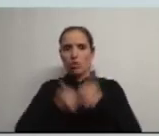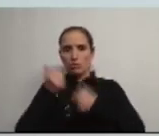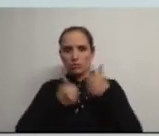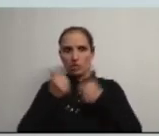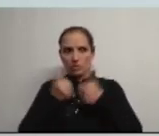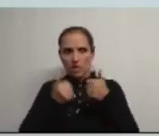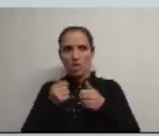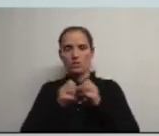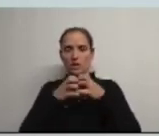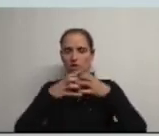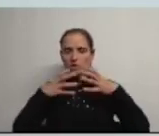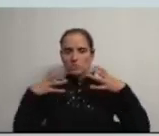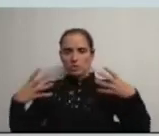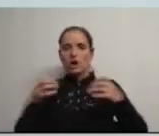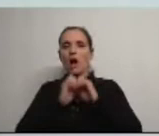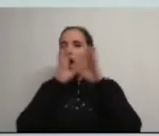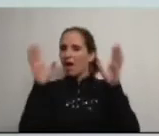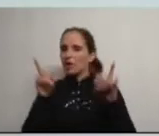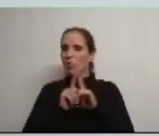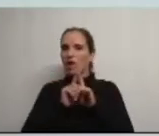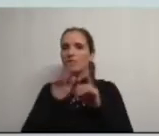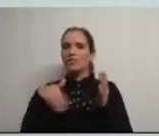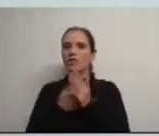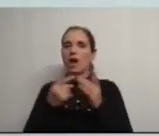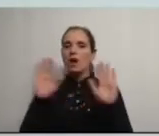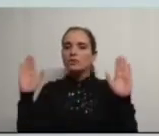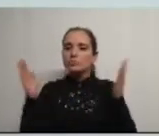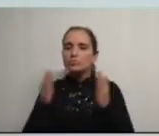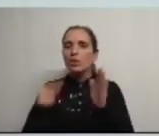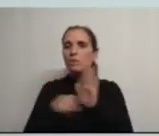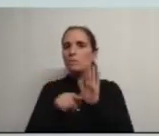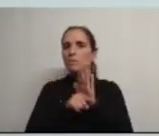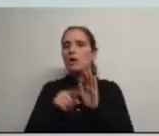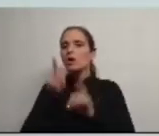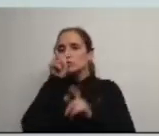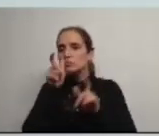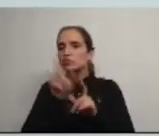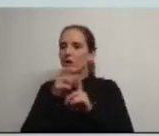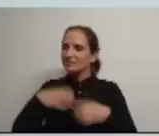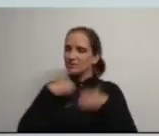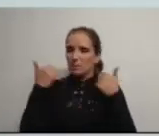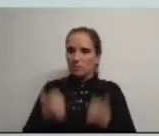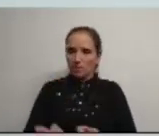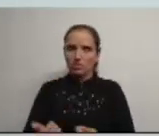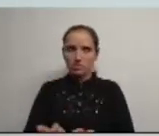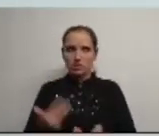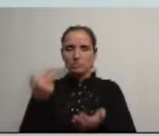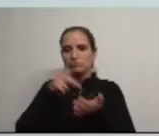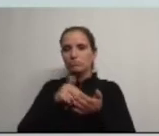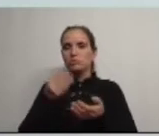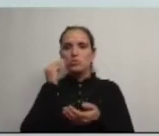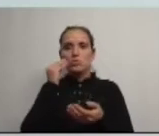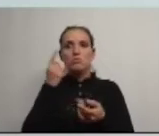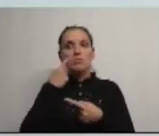e do crescimento está claramente a colocar em pleno de menor importância o bem-estar dos seus cidadãos como bem o demonstra